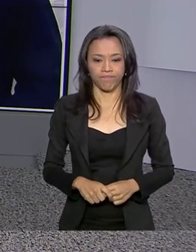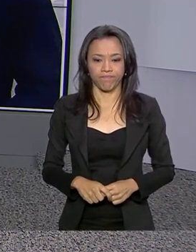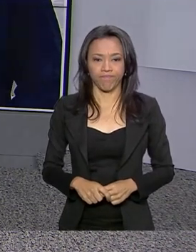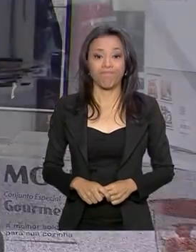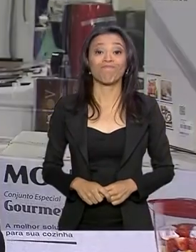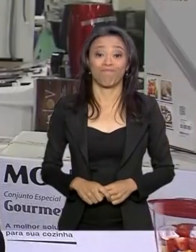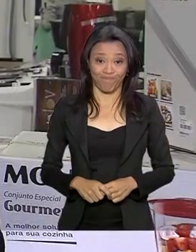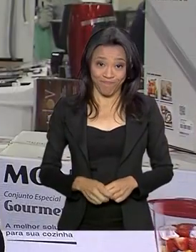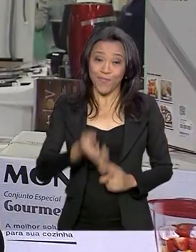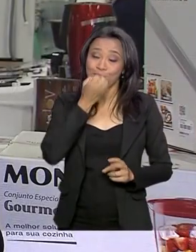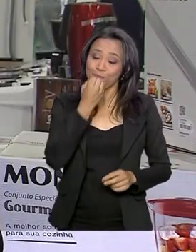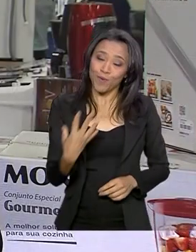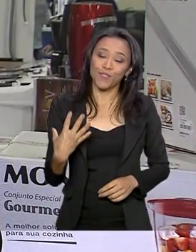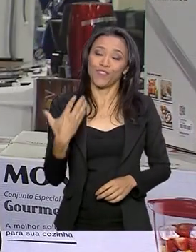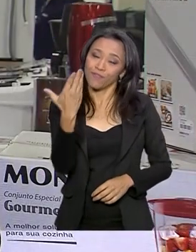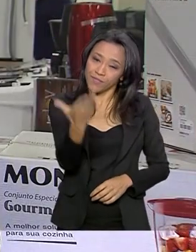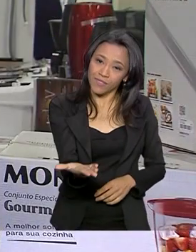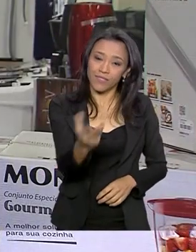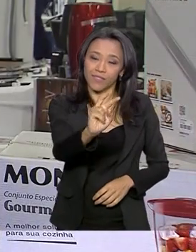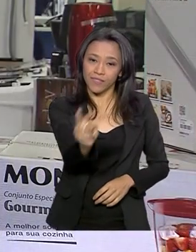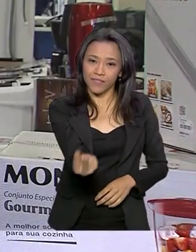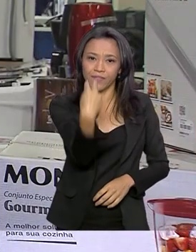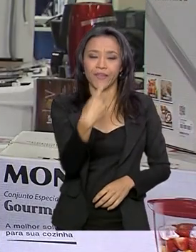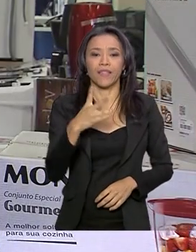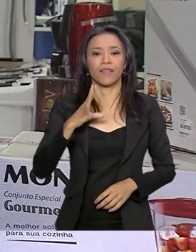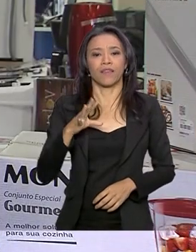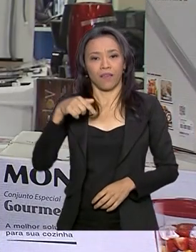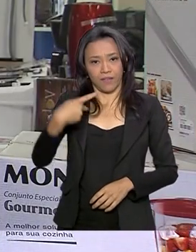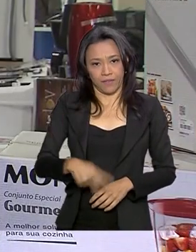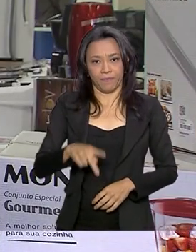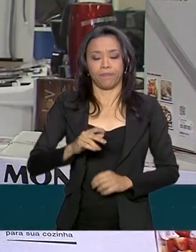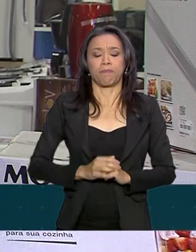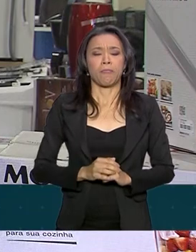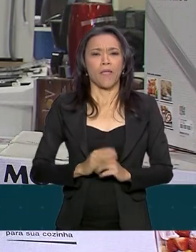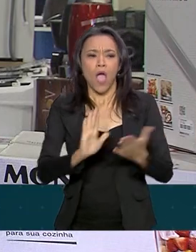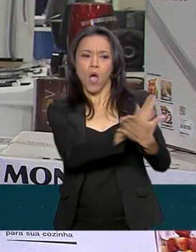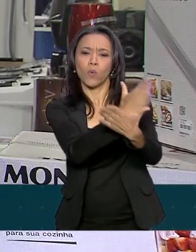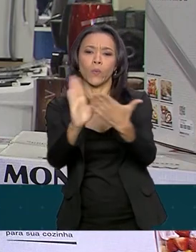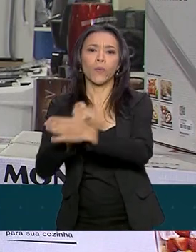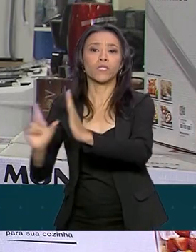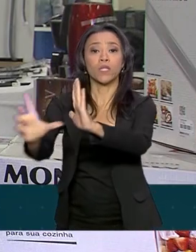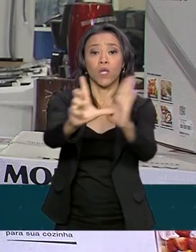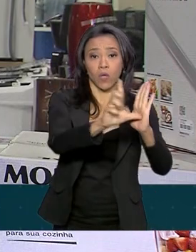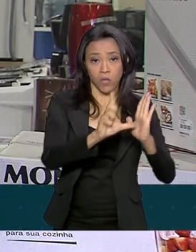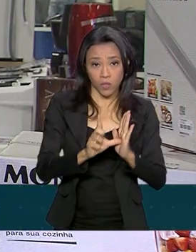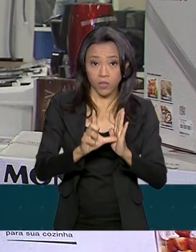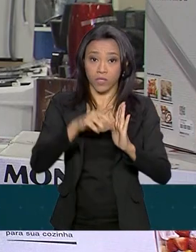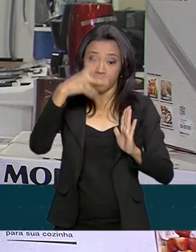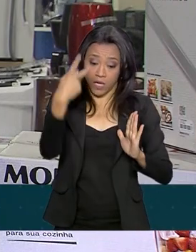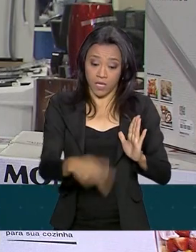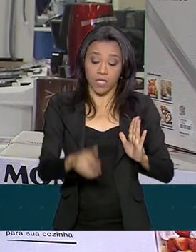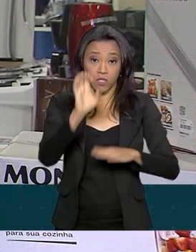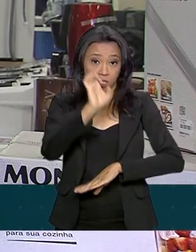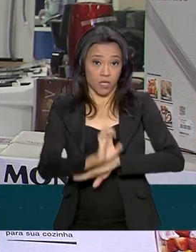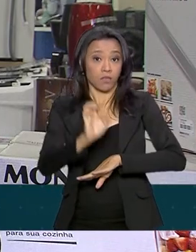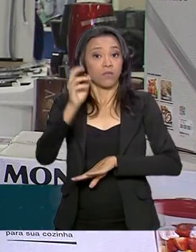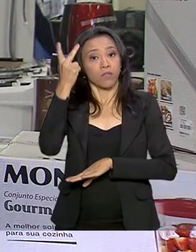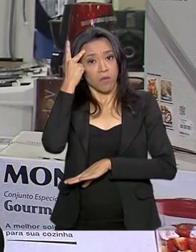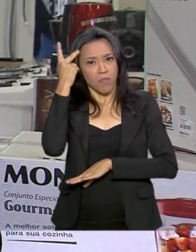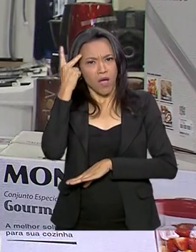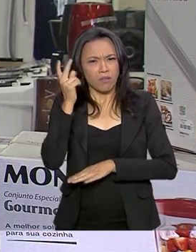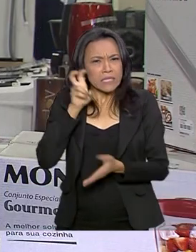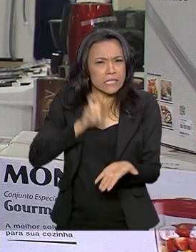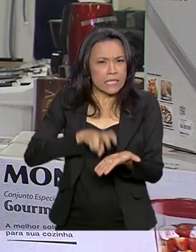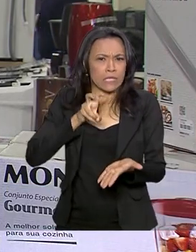Bom dia, Renata. Bom dia a você que acompanha o Brasil em Dia. Algumas lojas do comércio popular aqui em São Paulo abriram